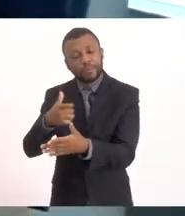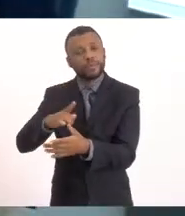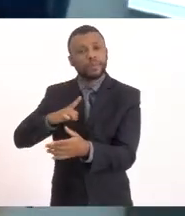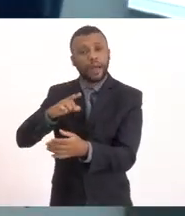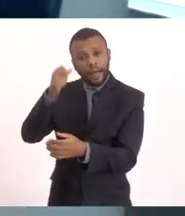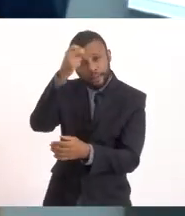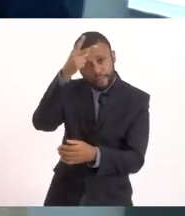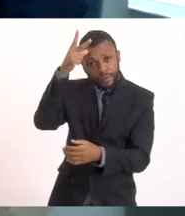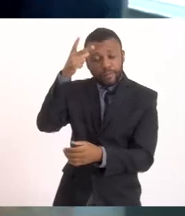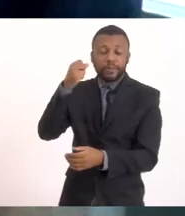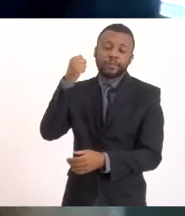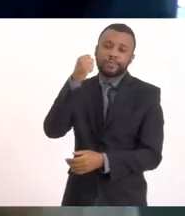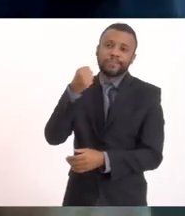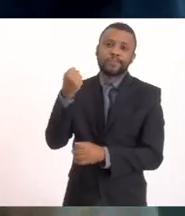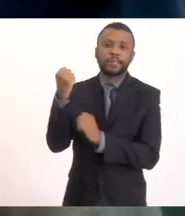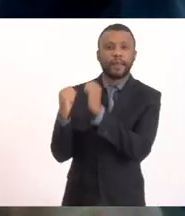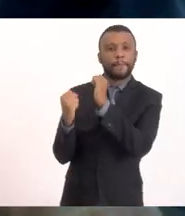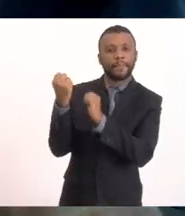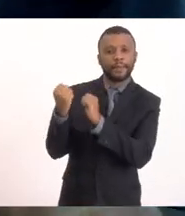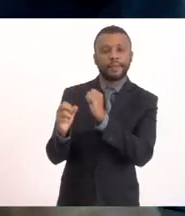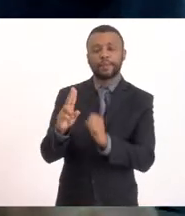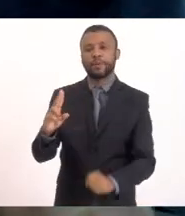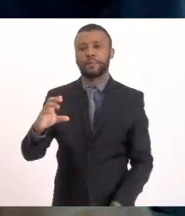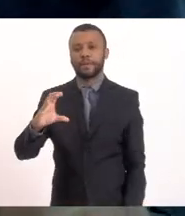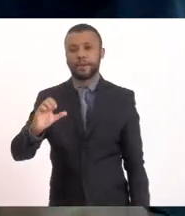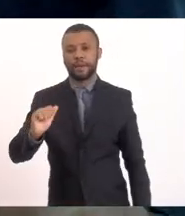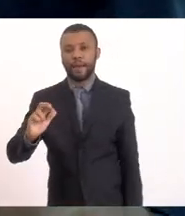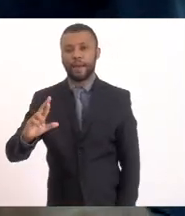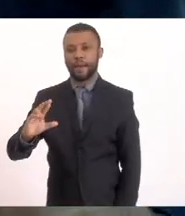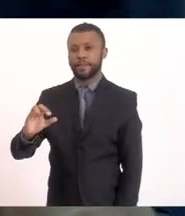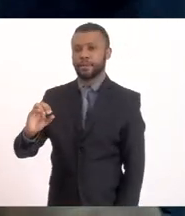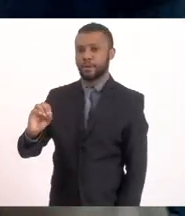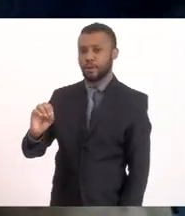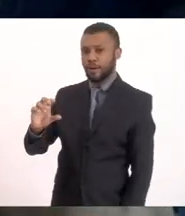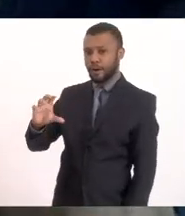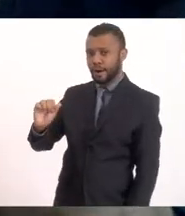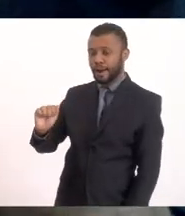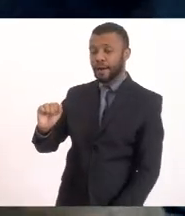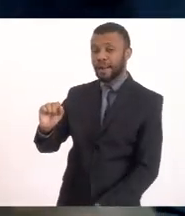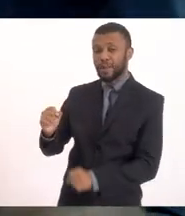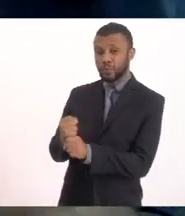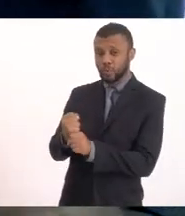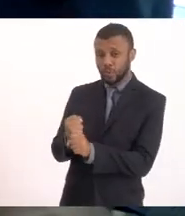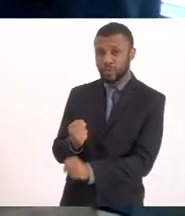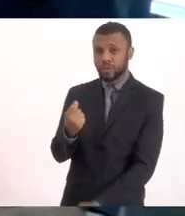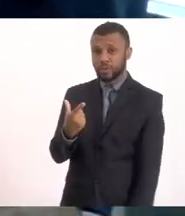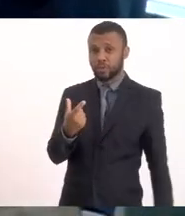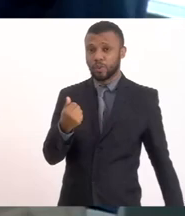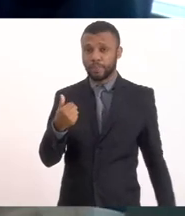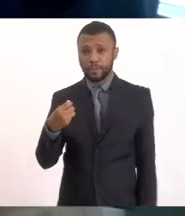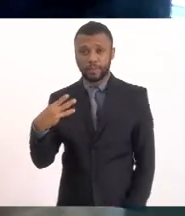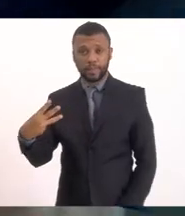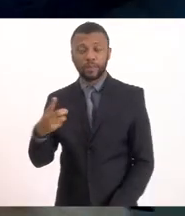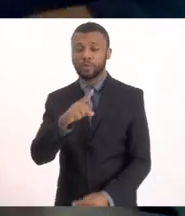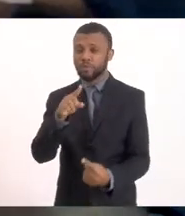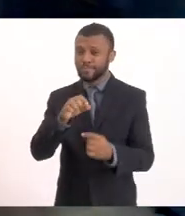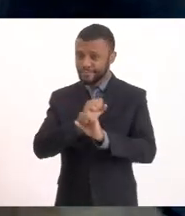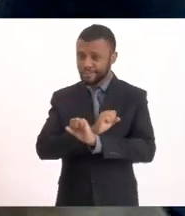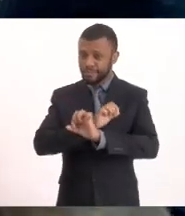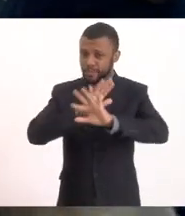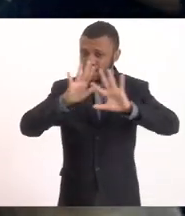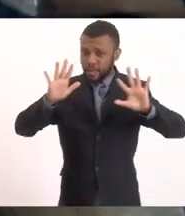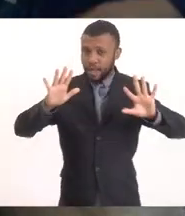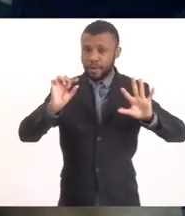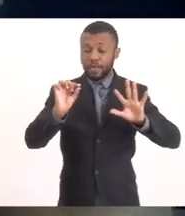foi contratada a Carioca lá em 2013 E para você, para deixar claro a